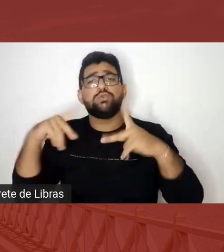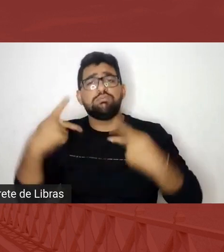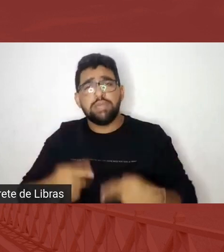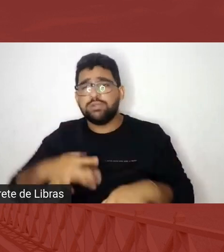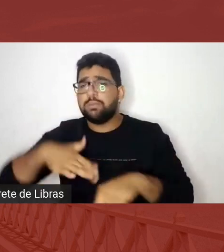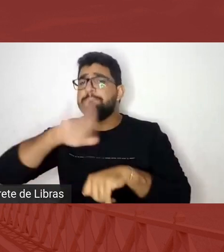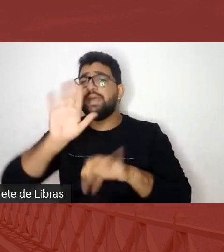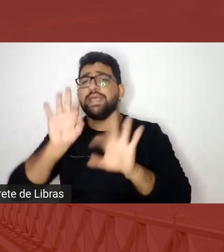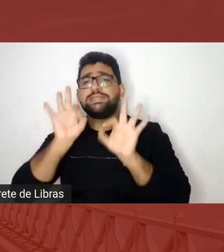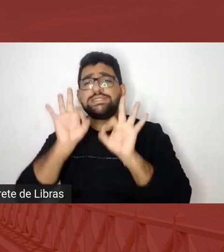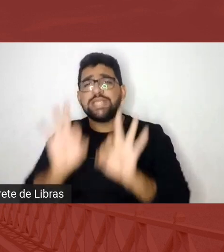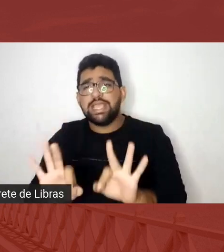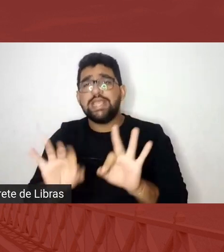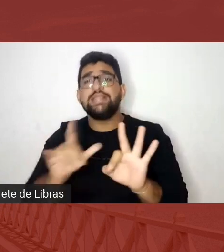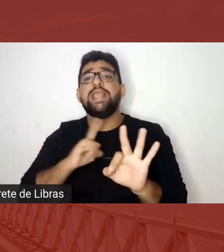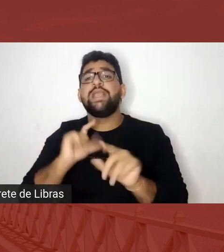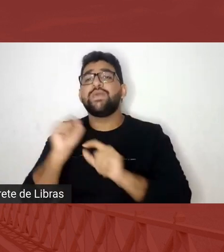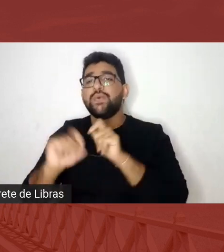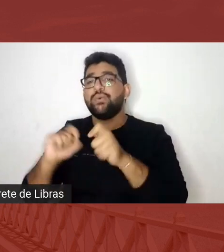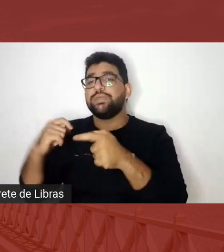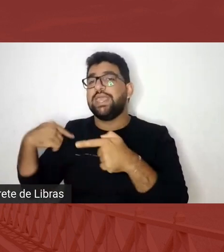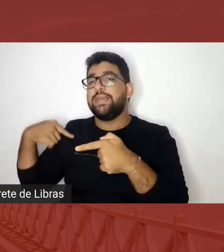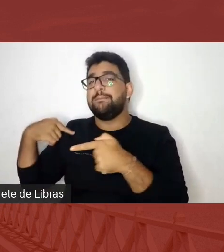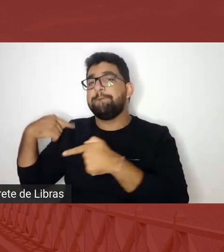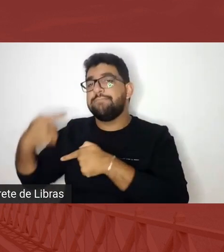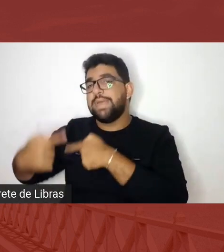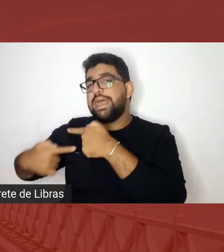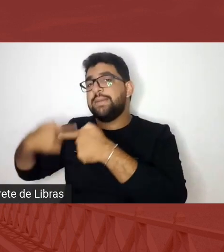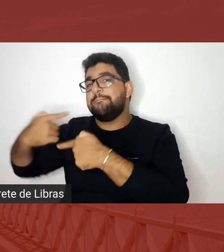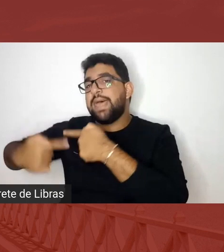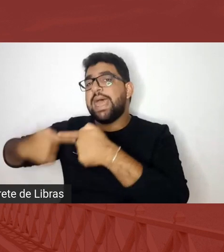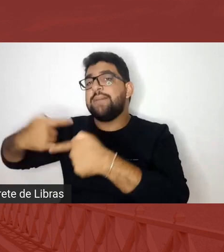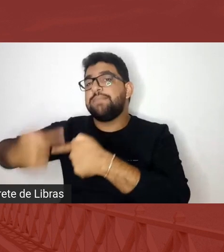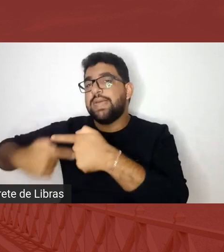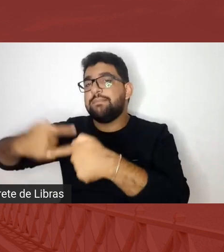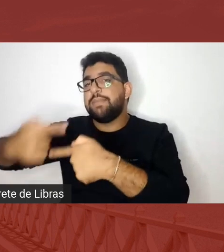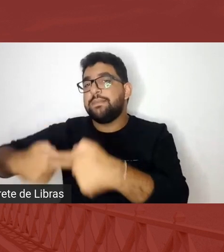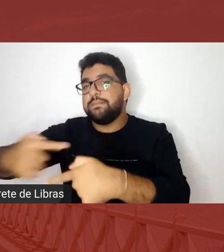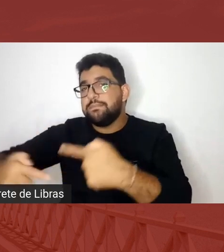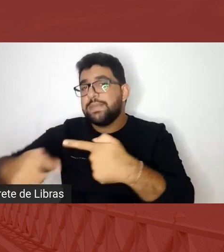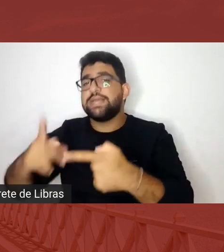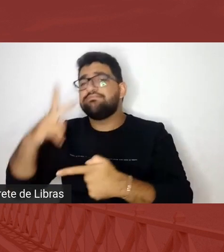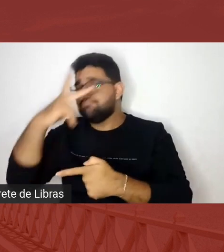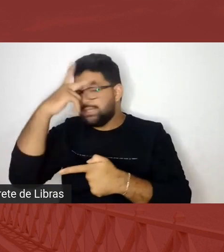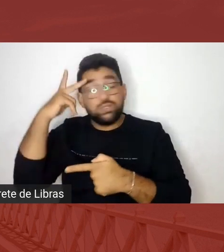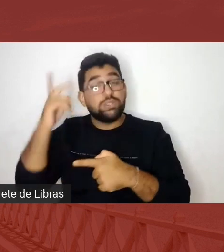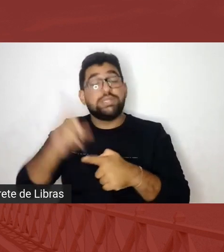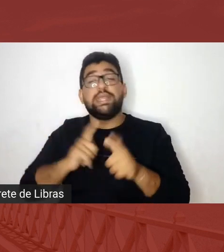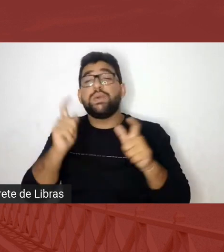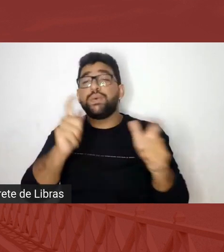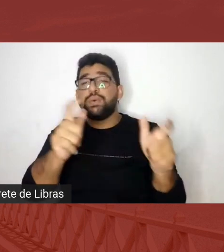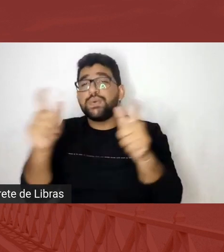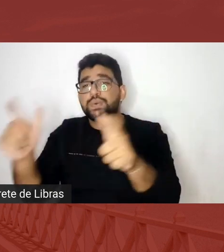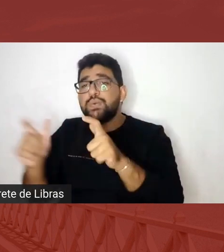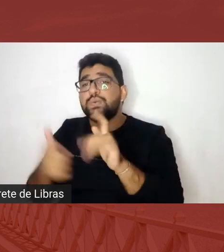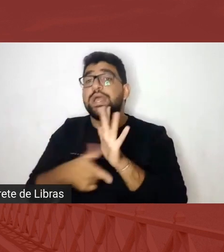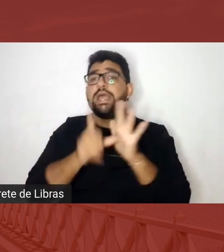teremos os descendentes dessas pessoas que vieram em um lugar de dominação